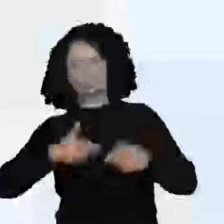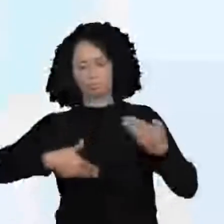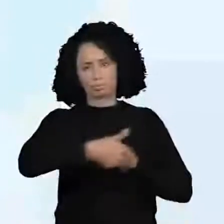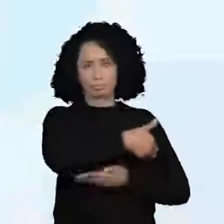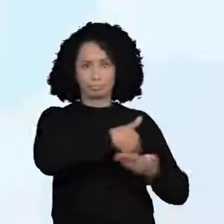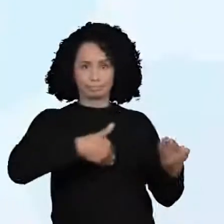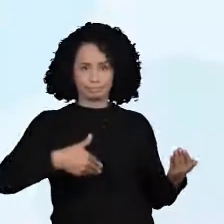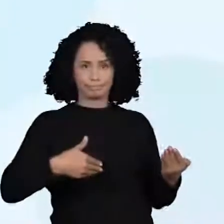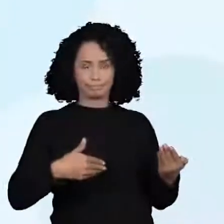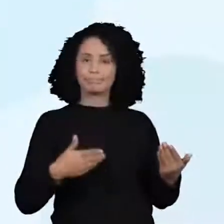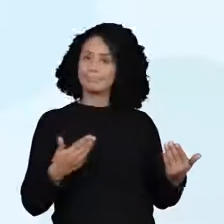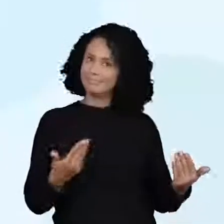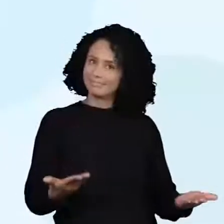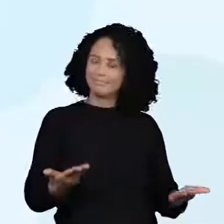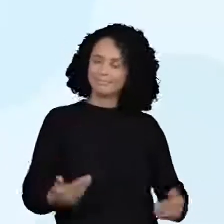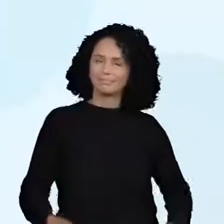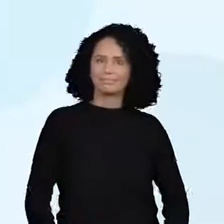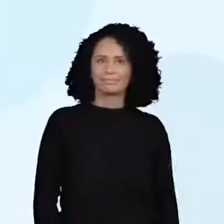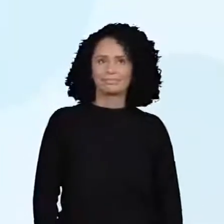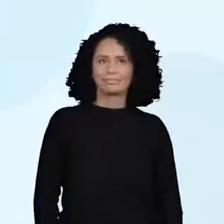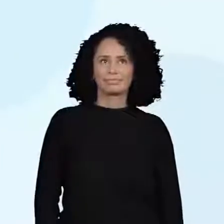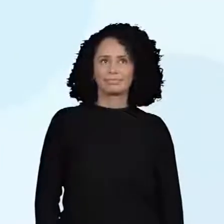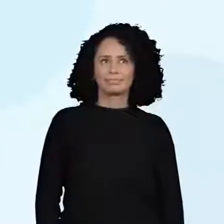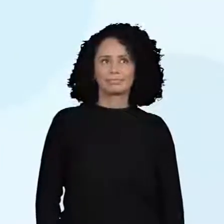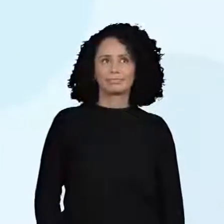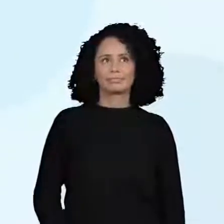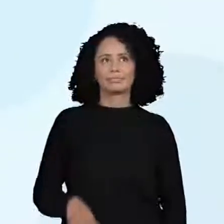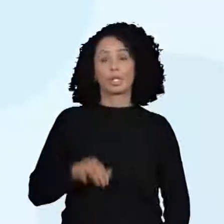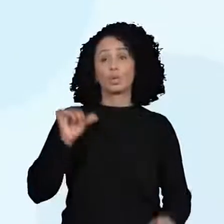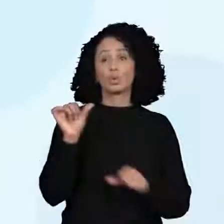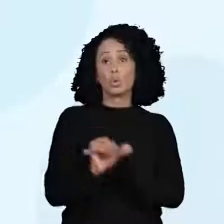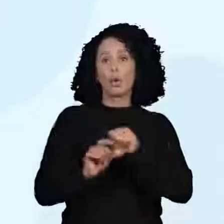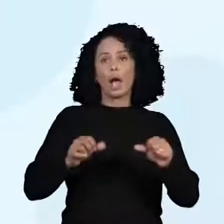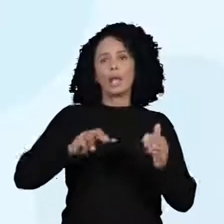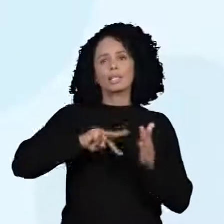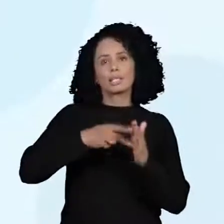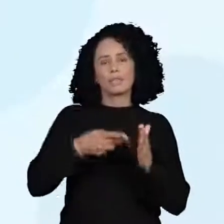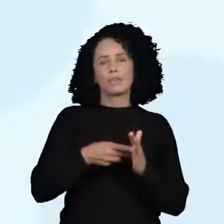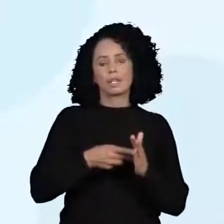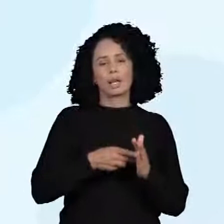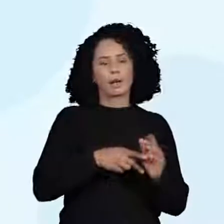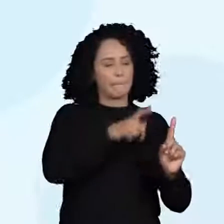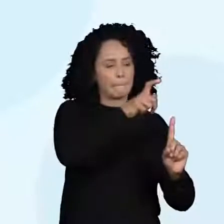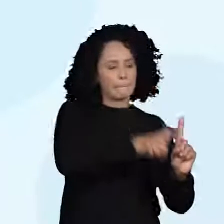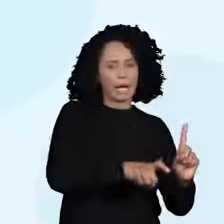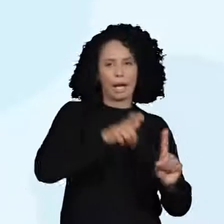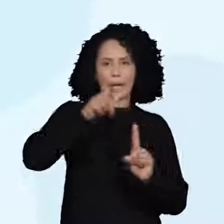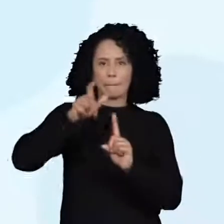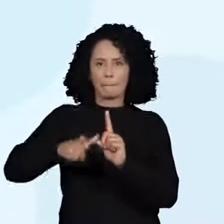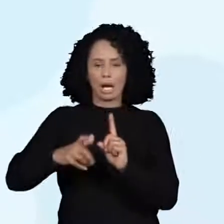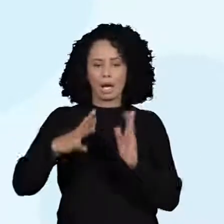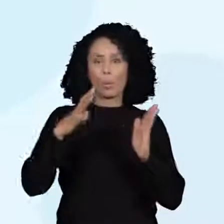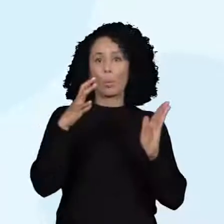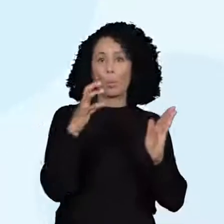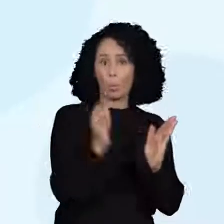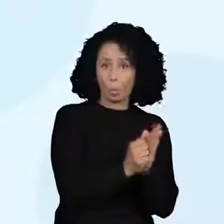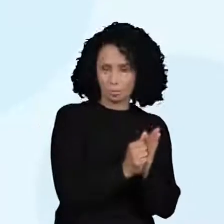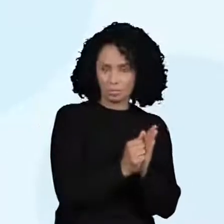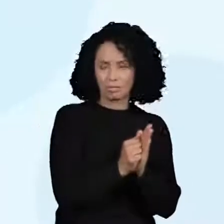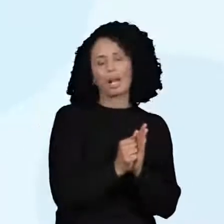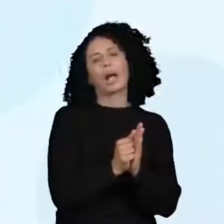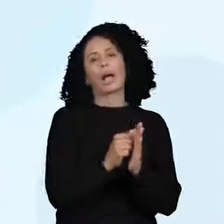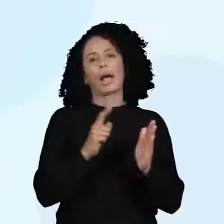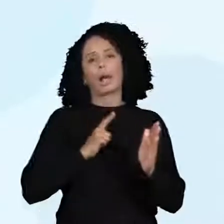Troca é a transação ou contrato em que cada uma das partes entrega um bem ou